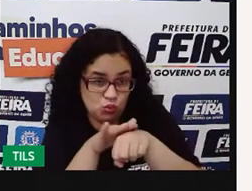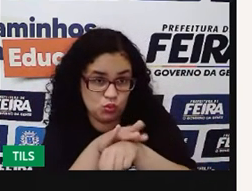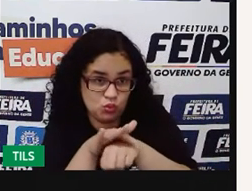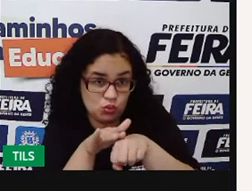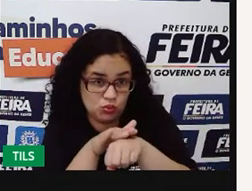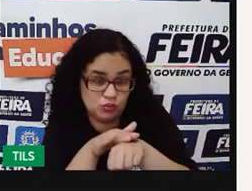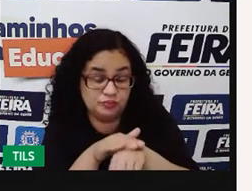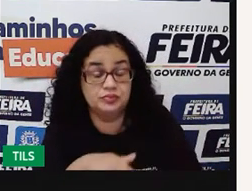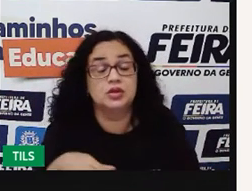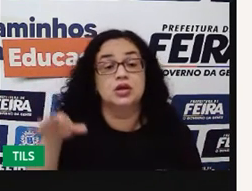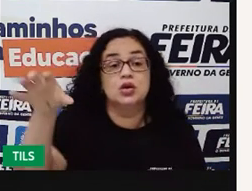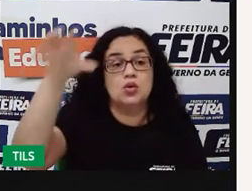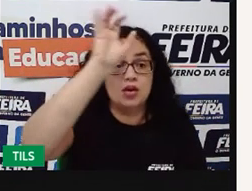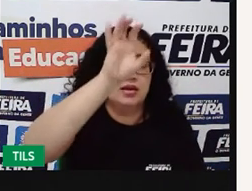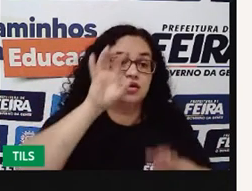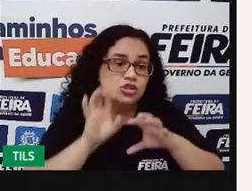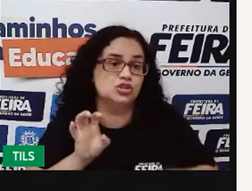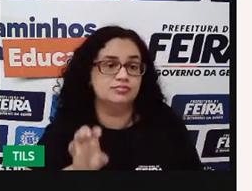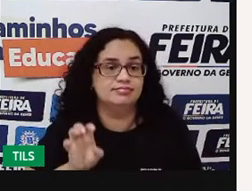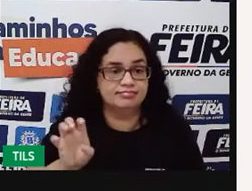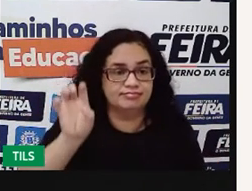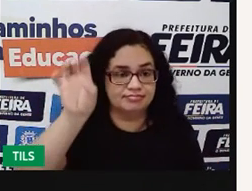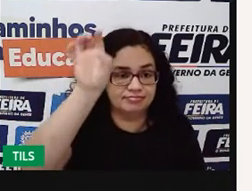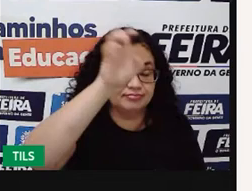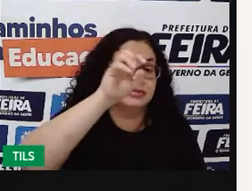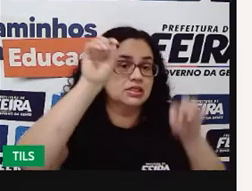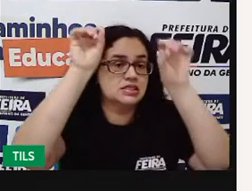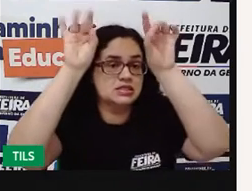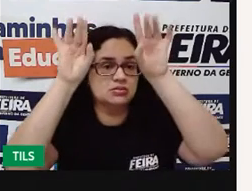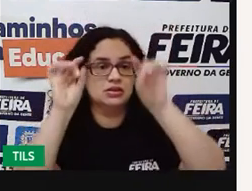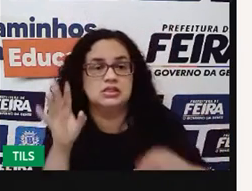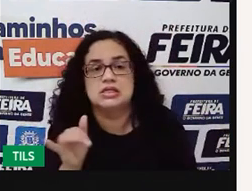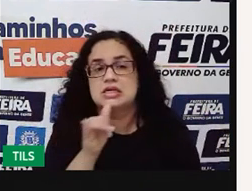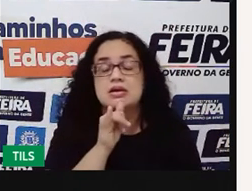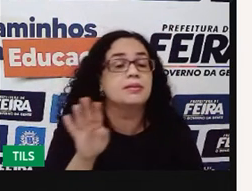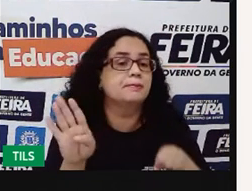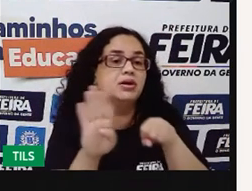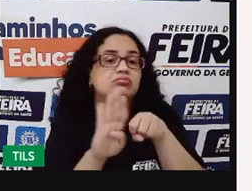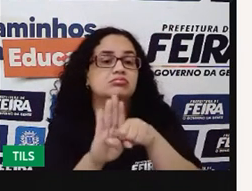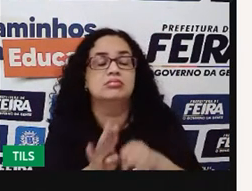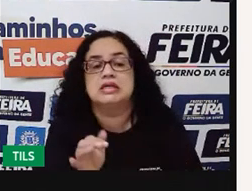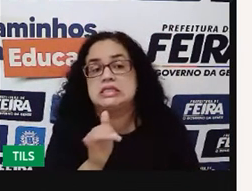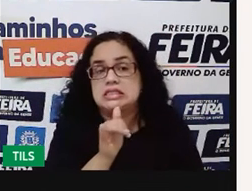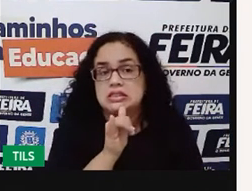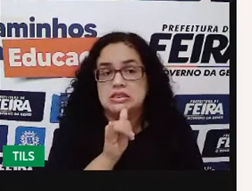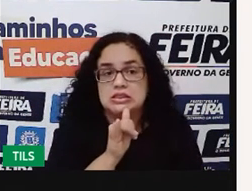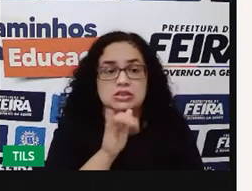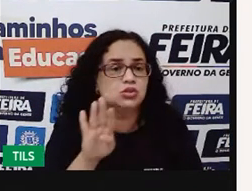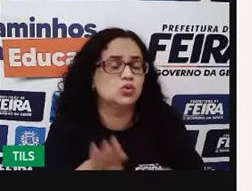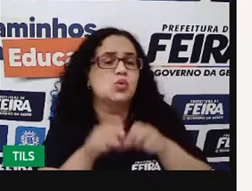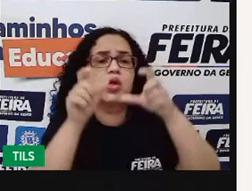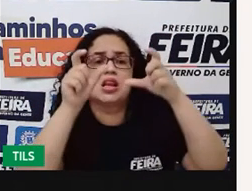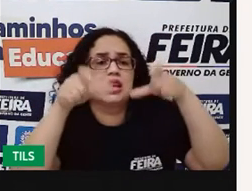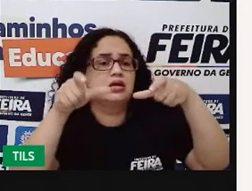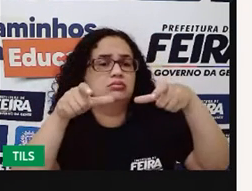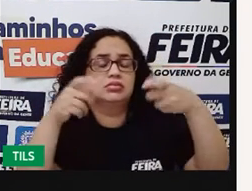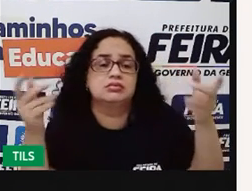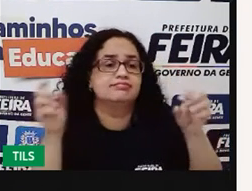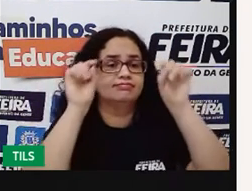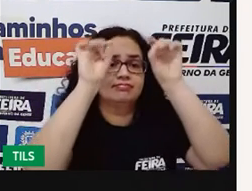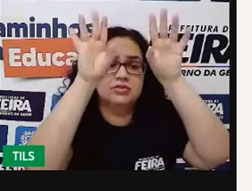determinada região, só que em uma região específica. por exemplo, em um bairro, né? É uma localidade, algo muito